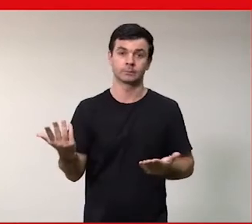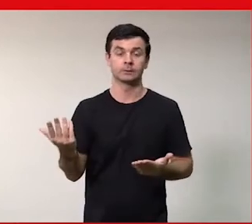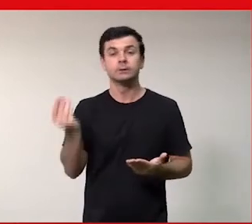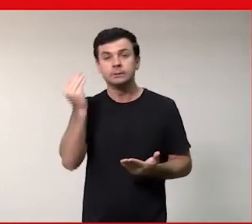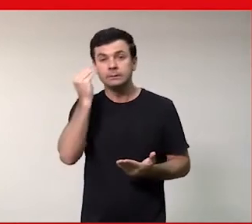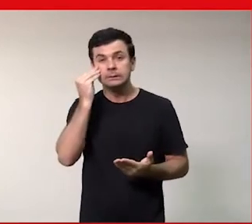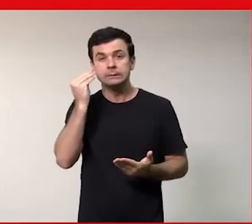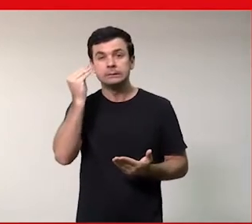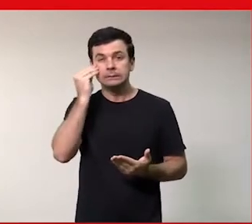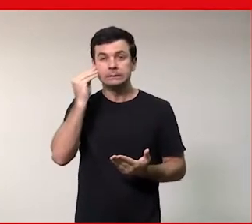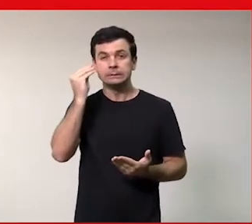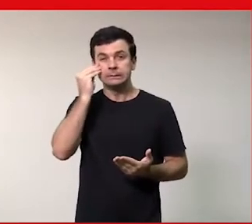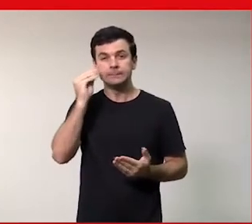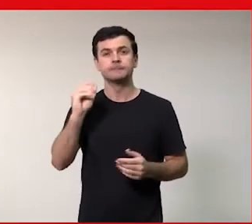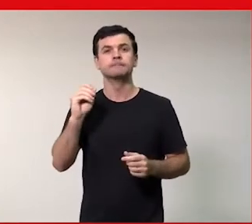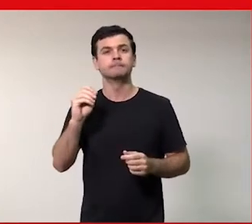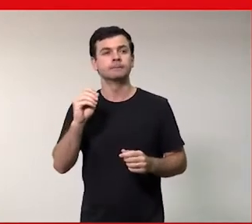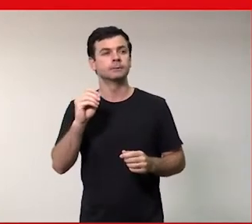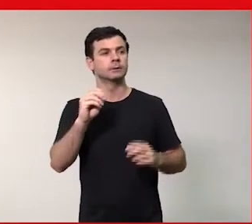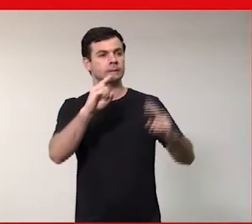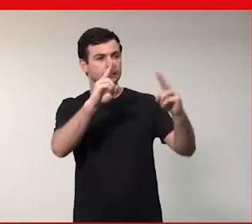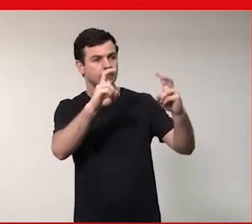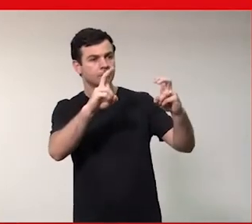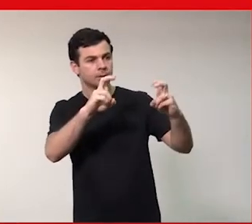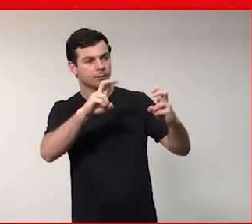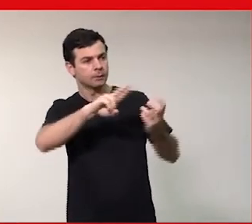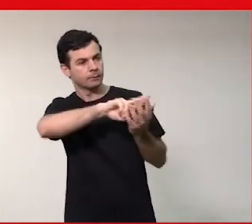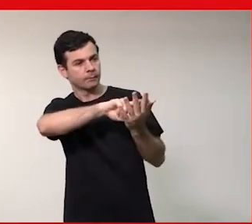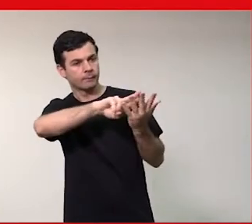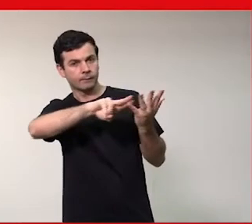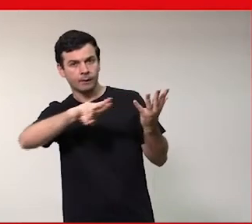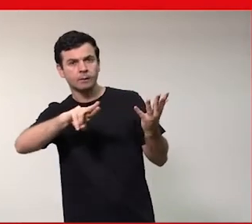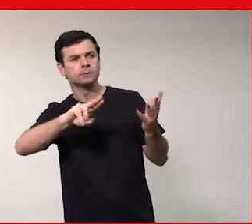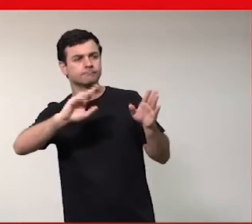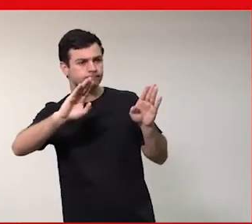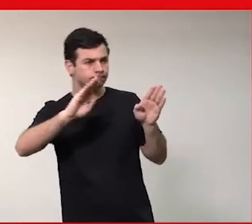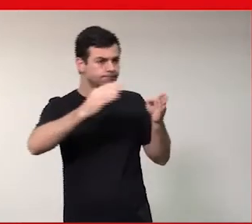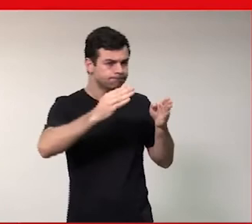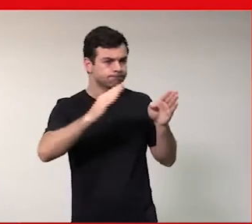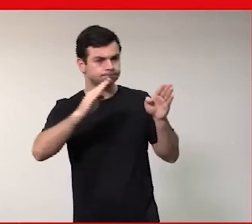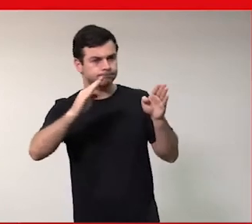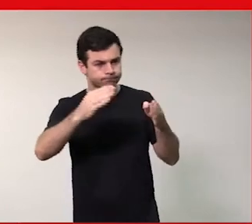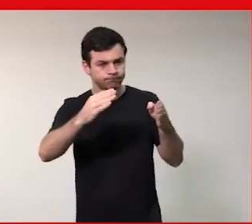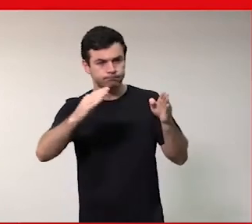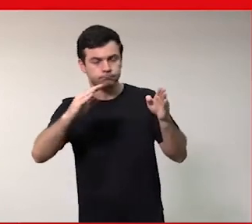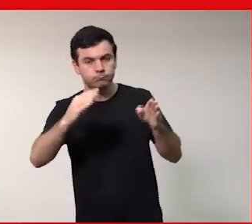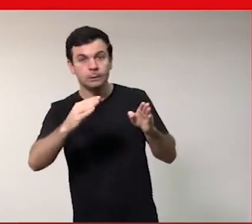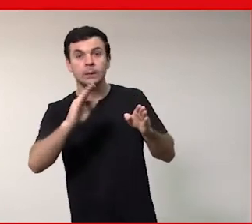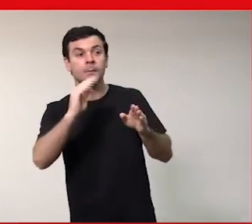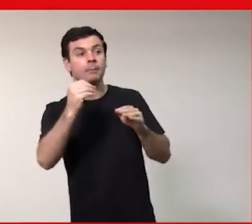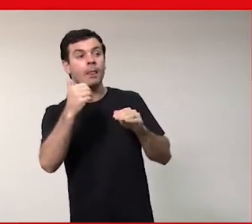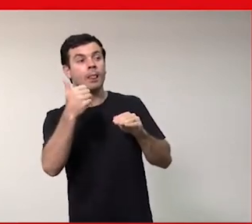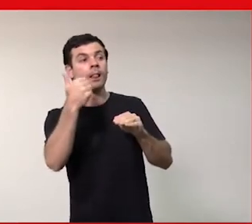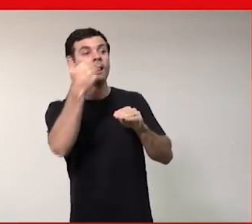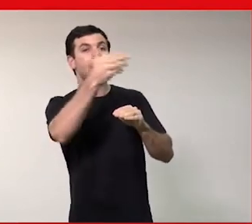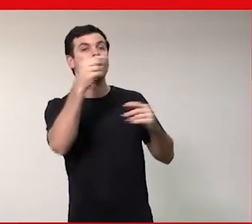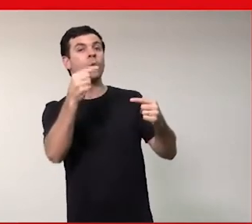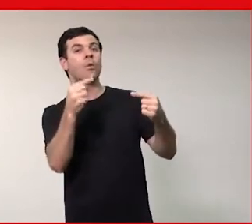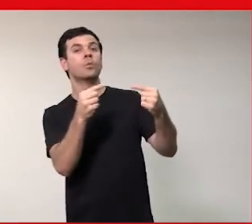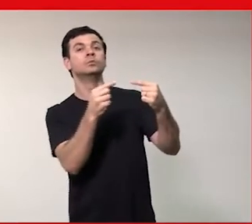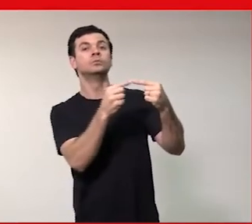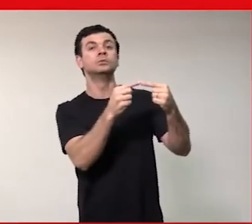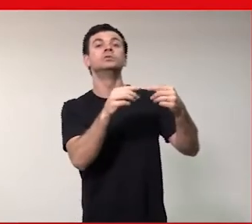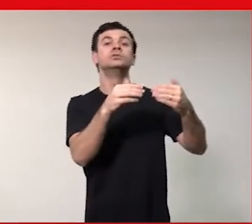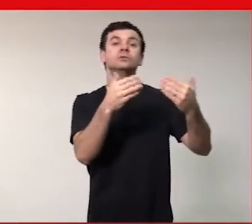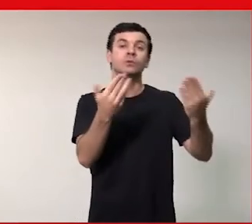abraçar várias frentes diferentes mas com um objetivo único que é atrair as mulheres as